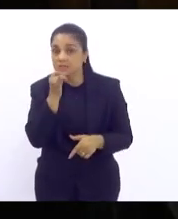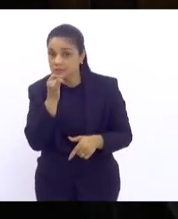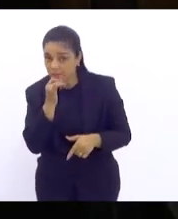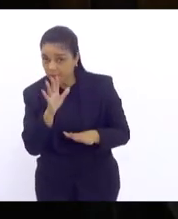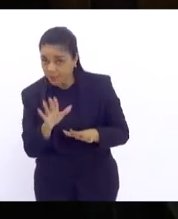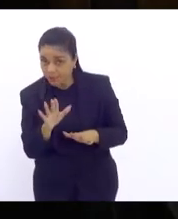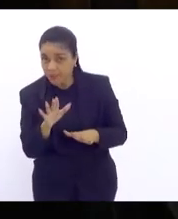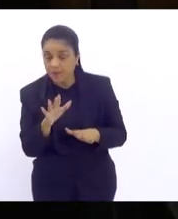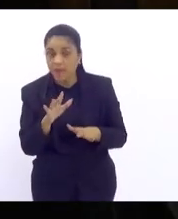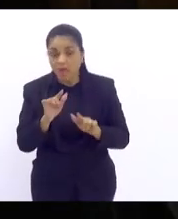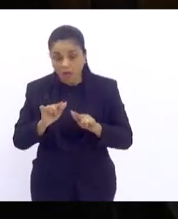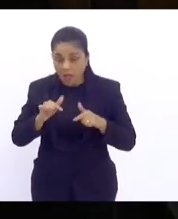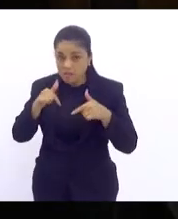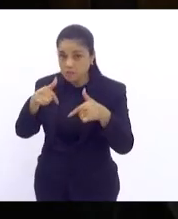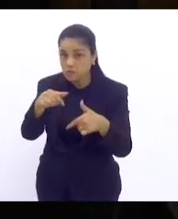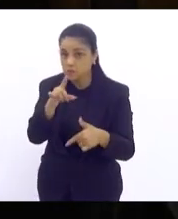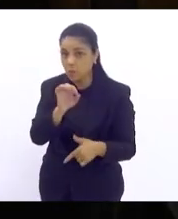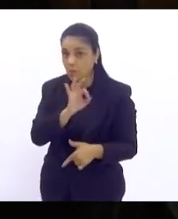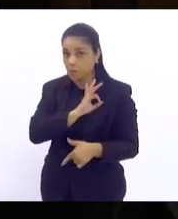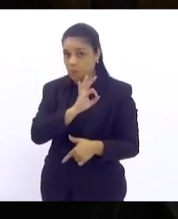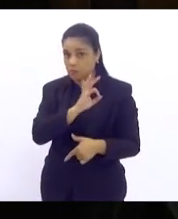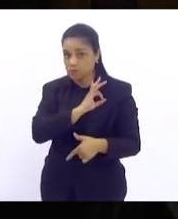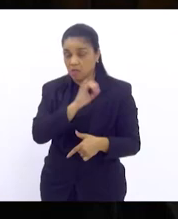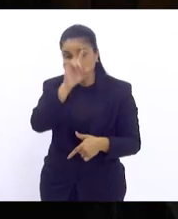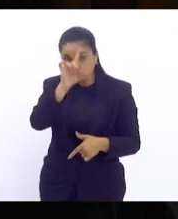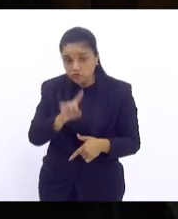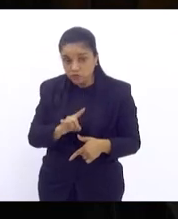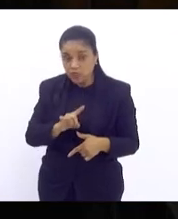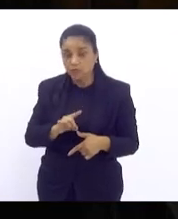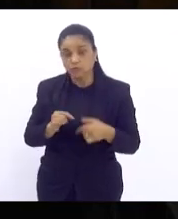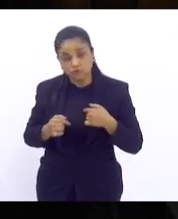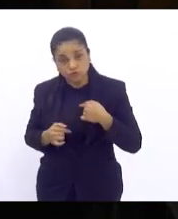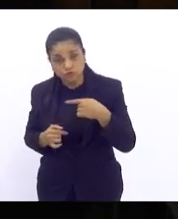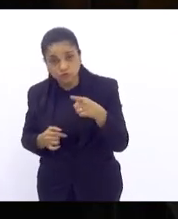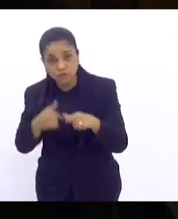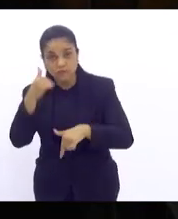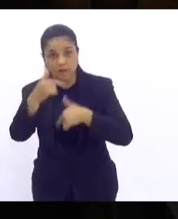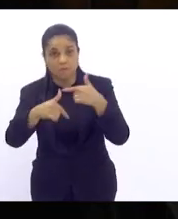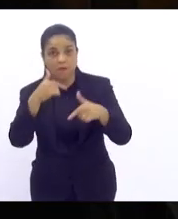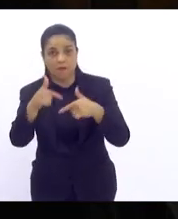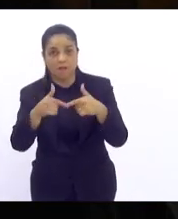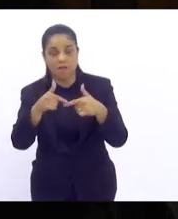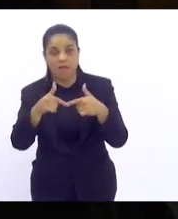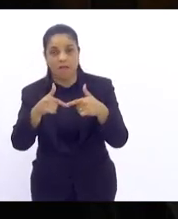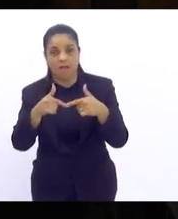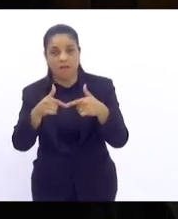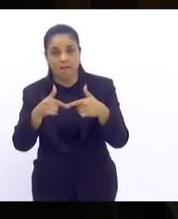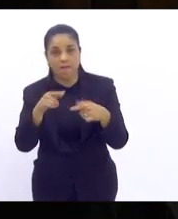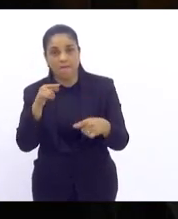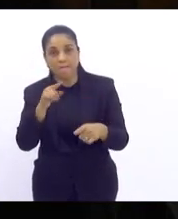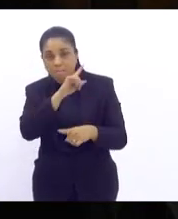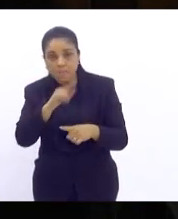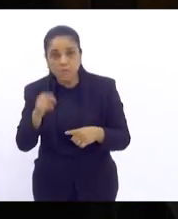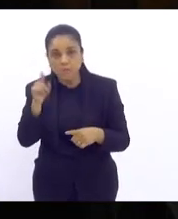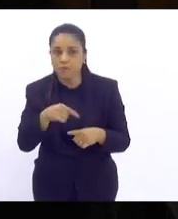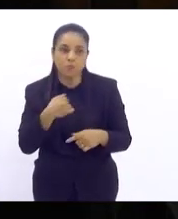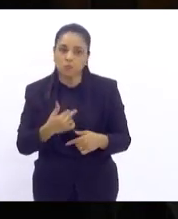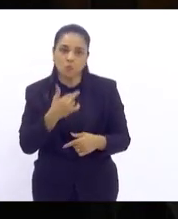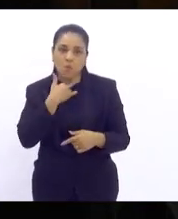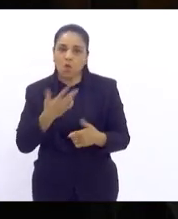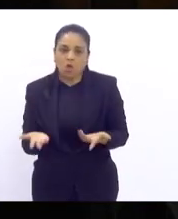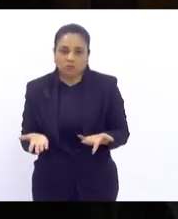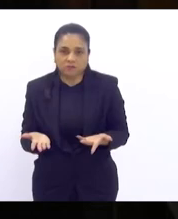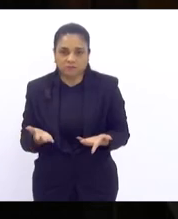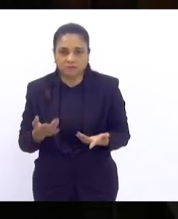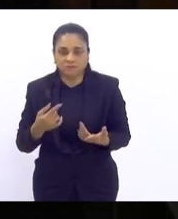em ações policiais tem o seu direito de ir trabalhar impedido a gente precisa lembrar essa semana a gente tem